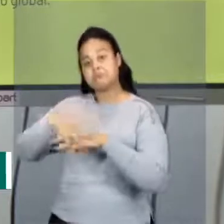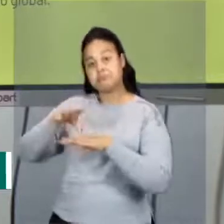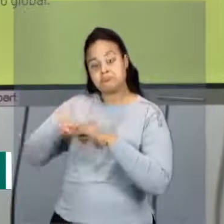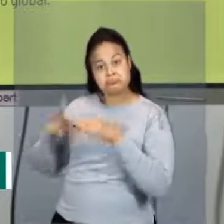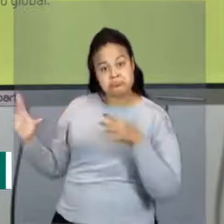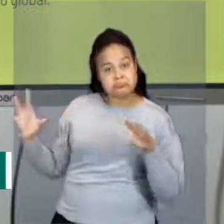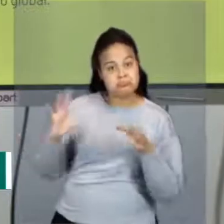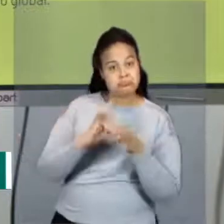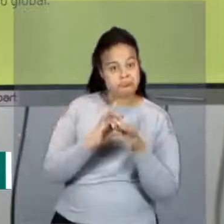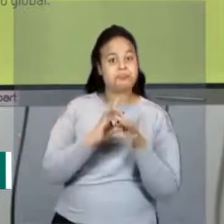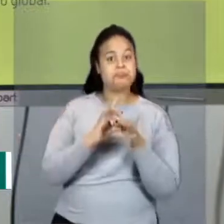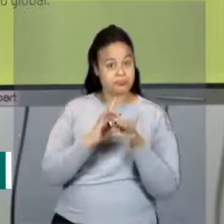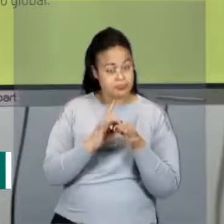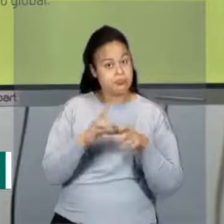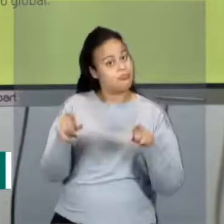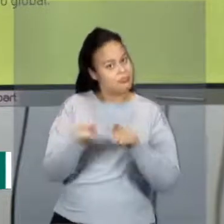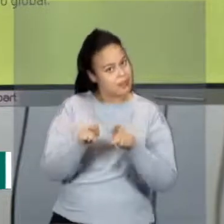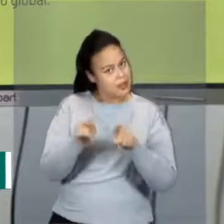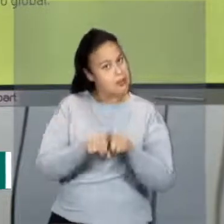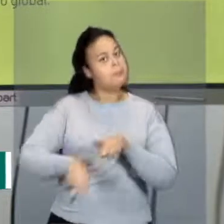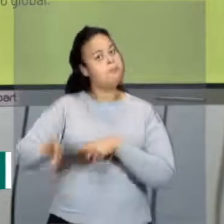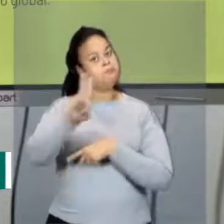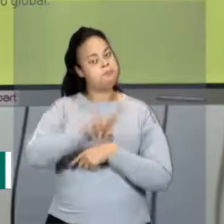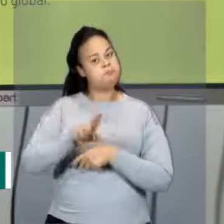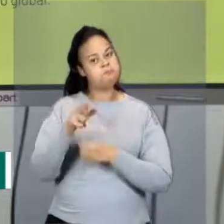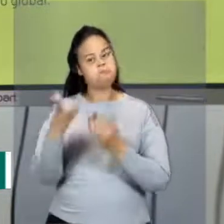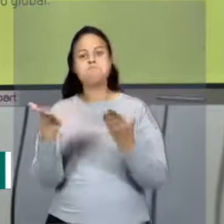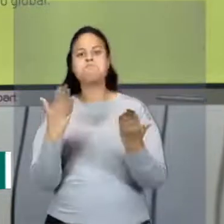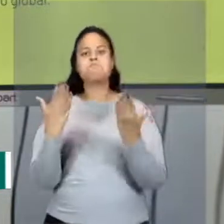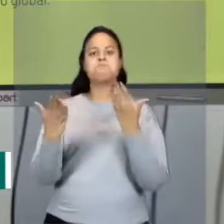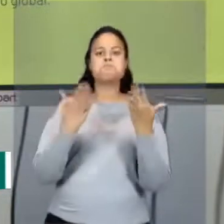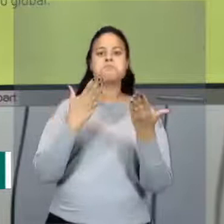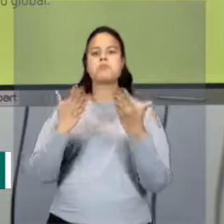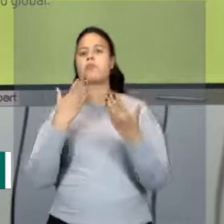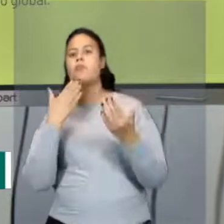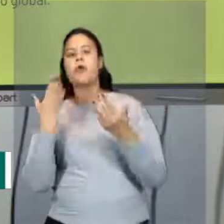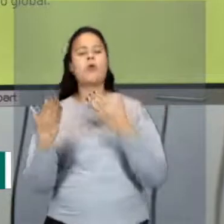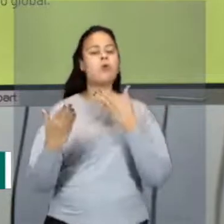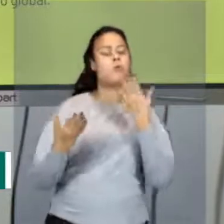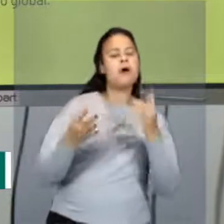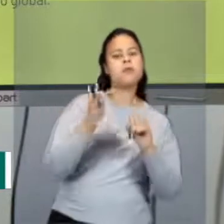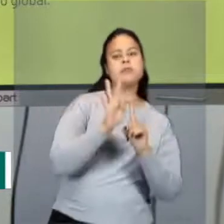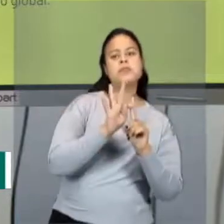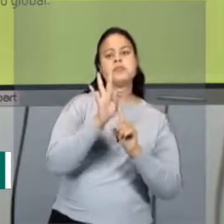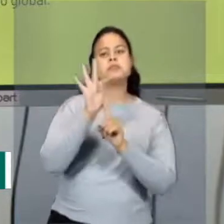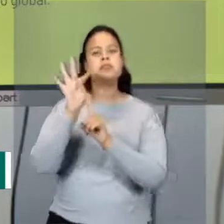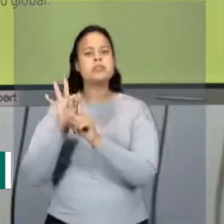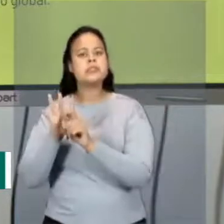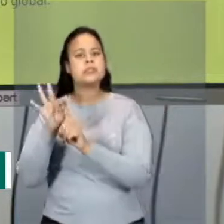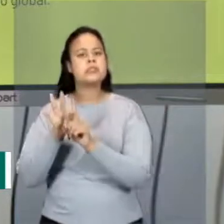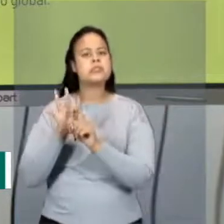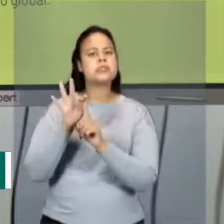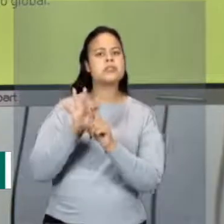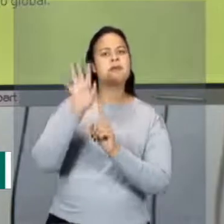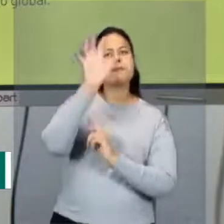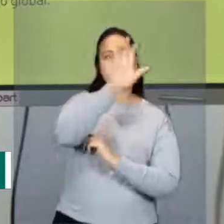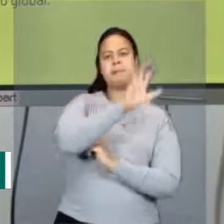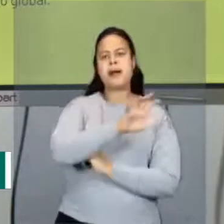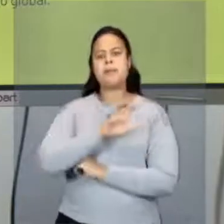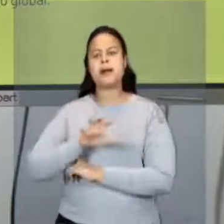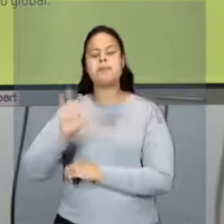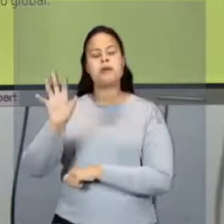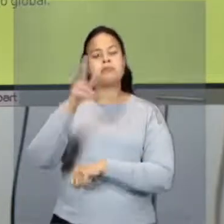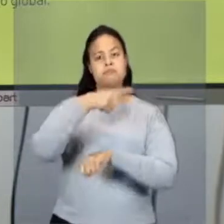associada. E utilizá-lo em comparações de temperaturas em diferentes regiões do Brasil,